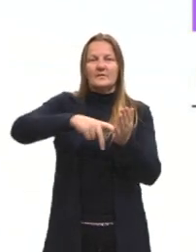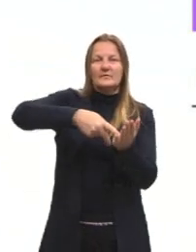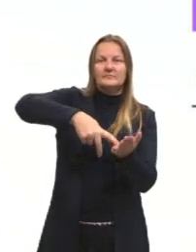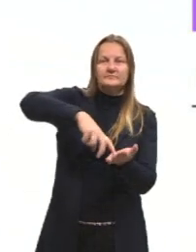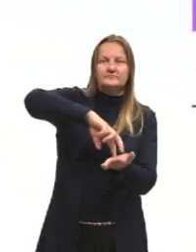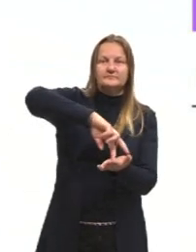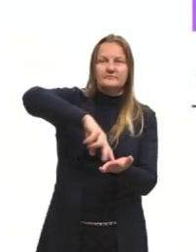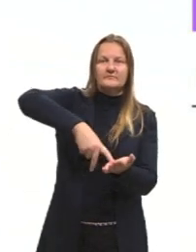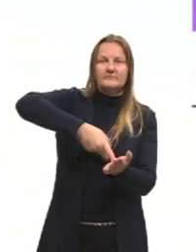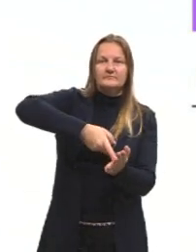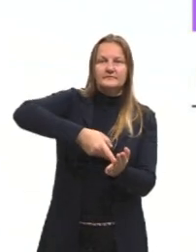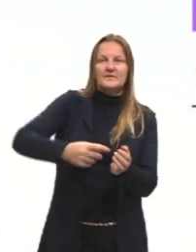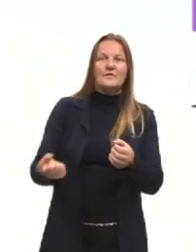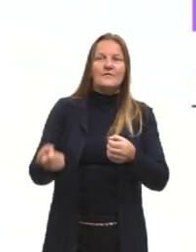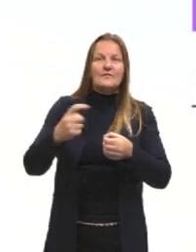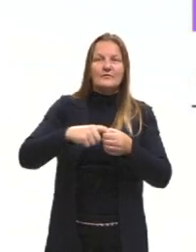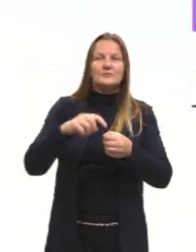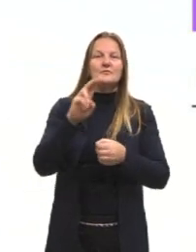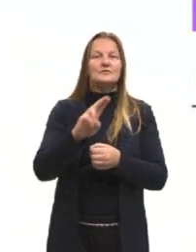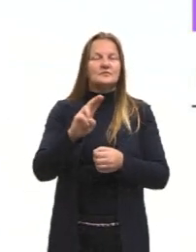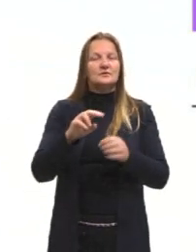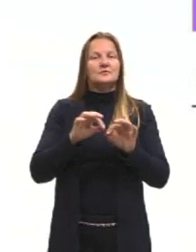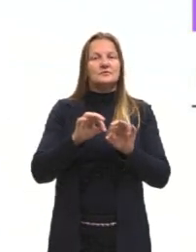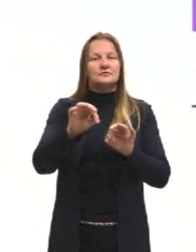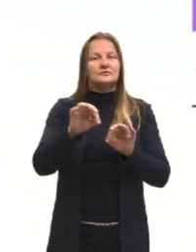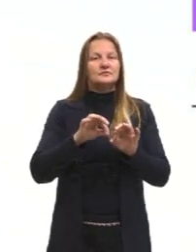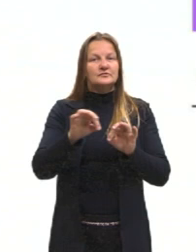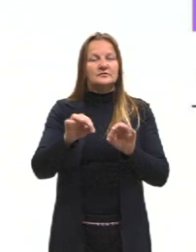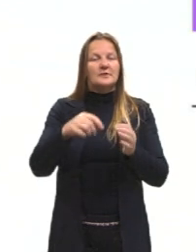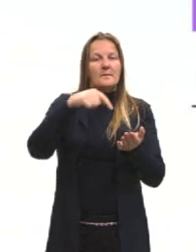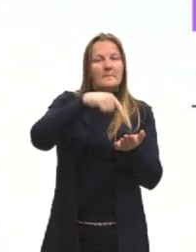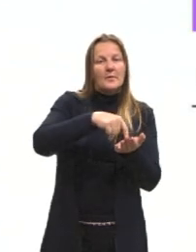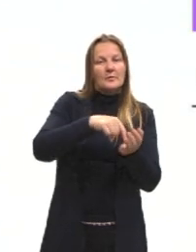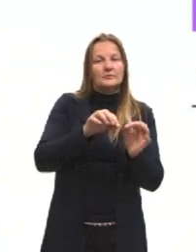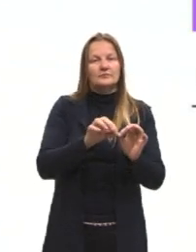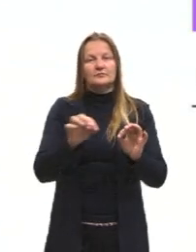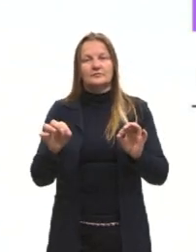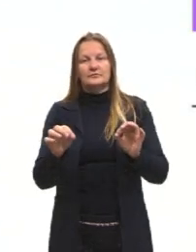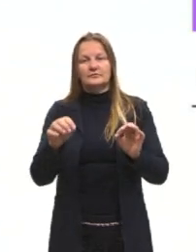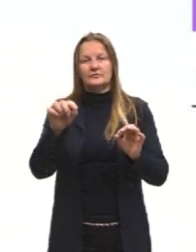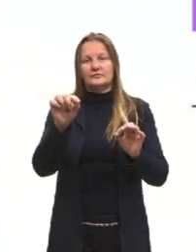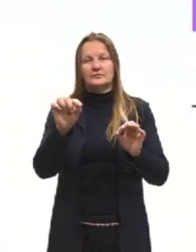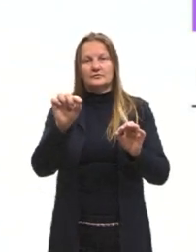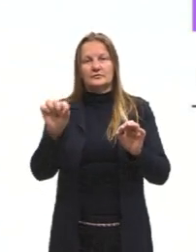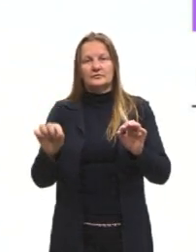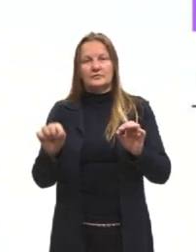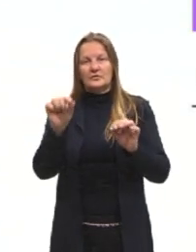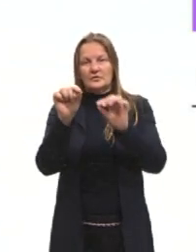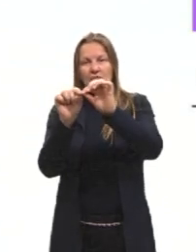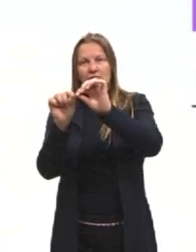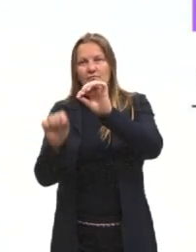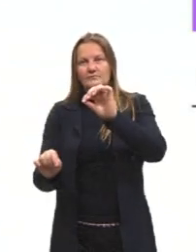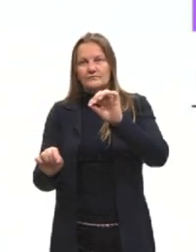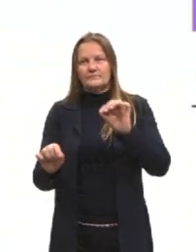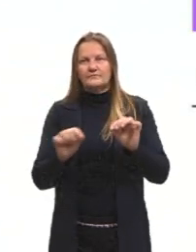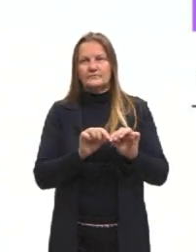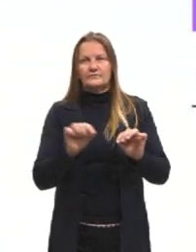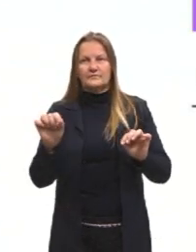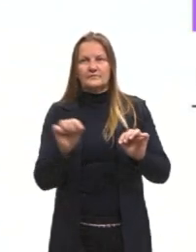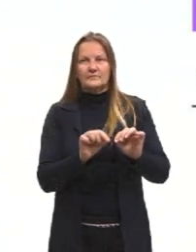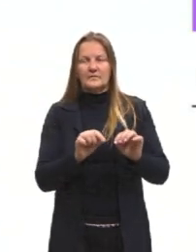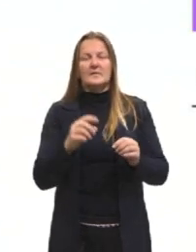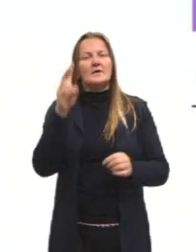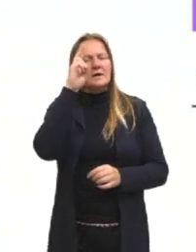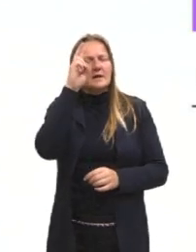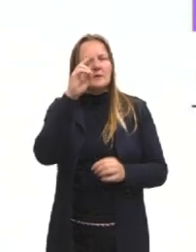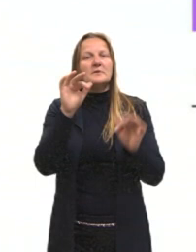nós voltamos, utilizamos a distância entre pontos ou distância entre ponto e reta. Então, lembrando